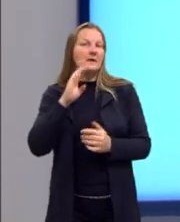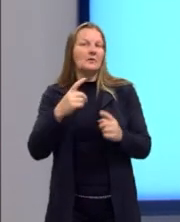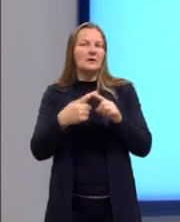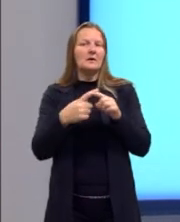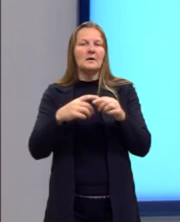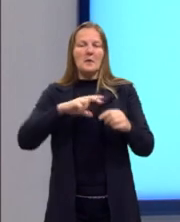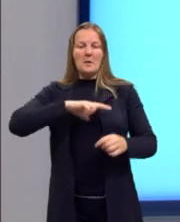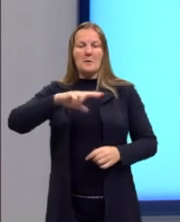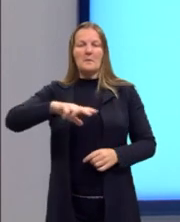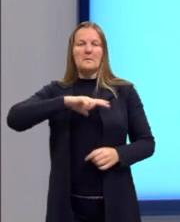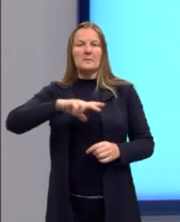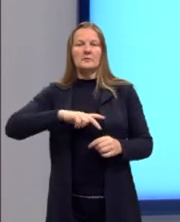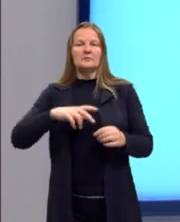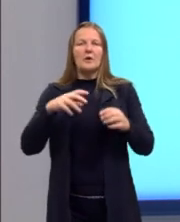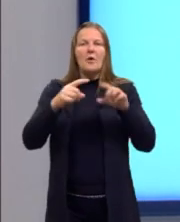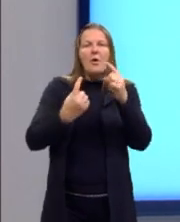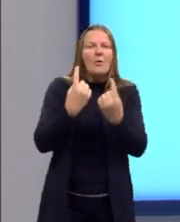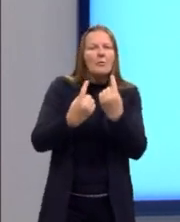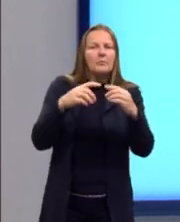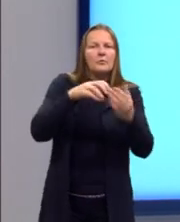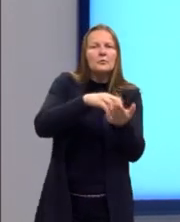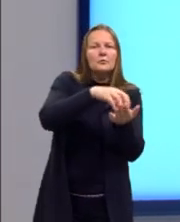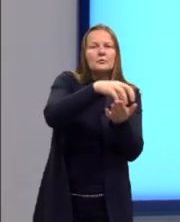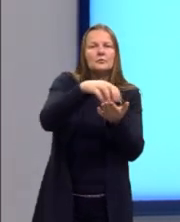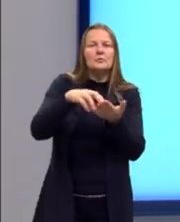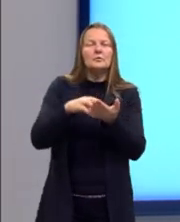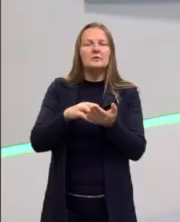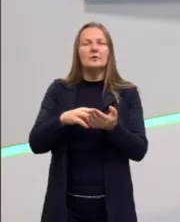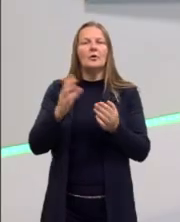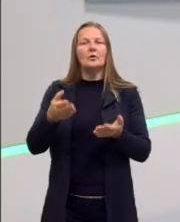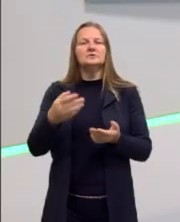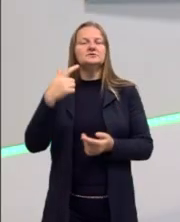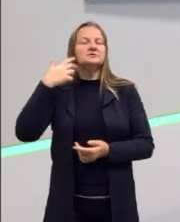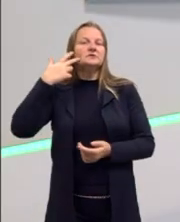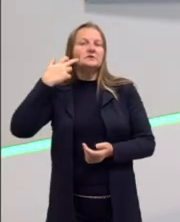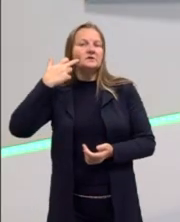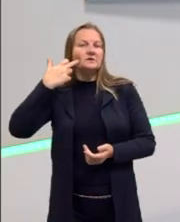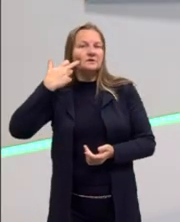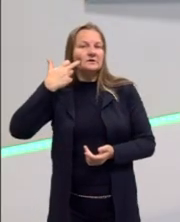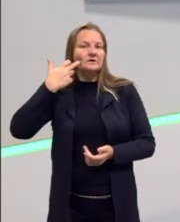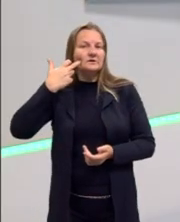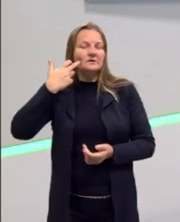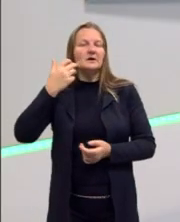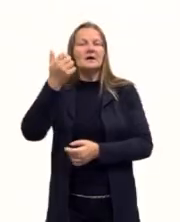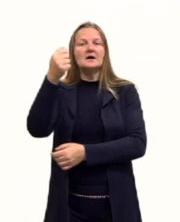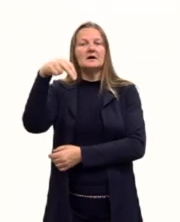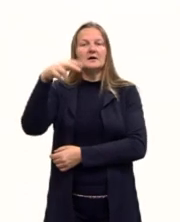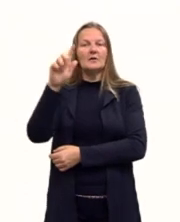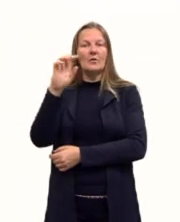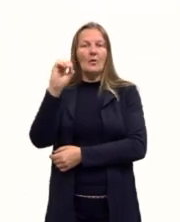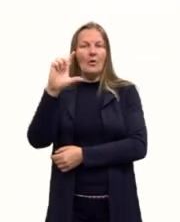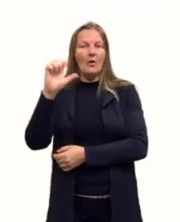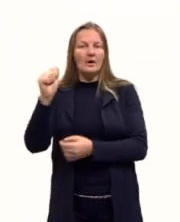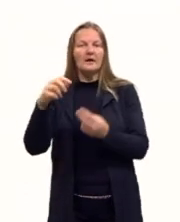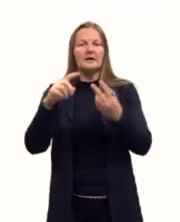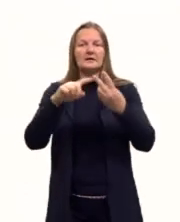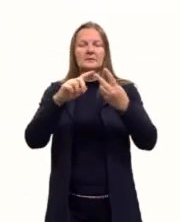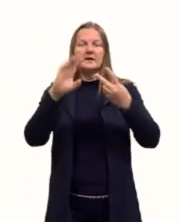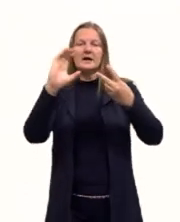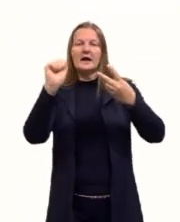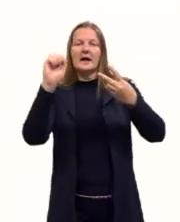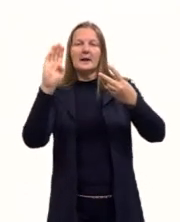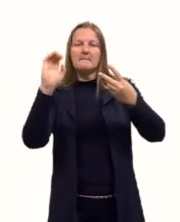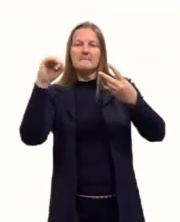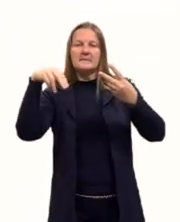Portugal ficou ainda com uma porção, que hoje em dia é Angola, e também Cabinda, que é uma região ali de Angola.